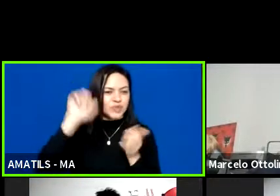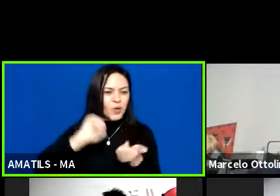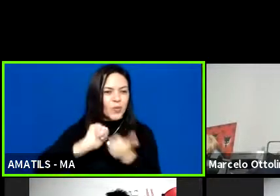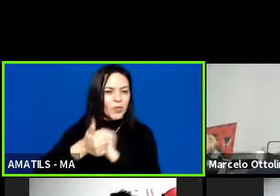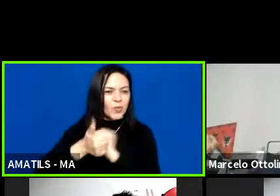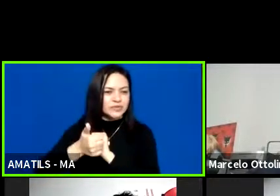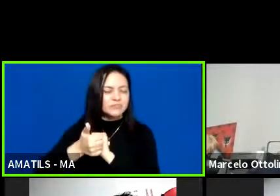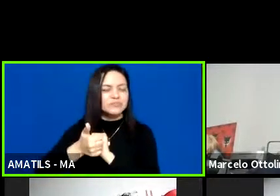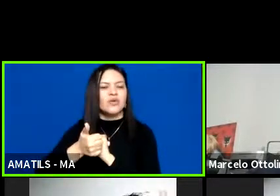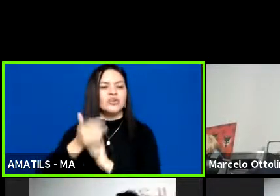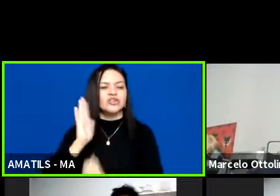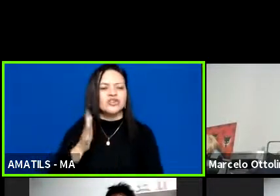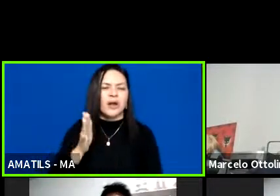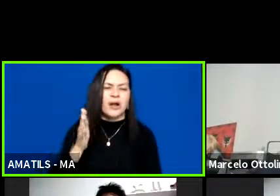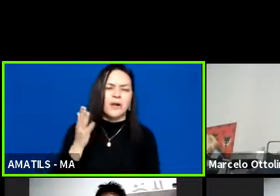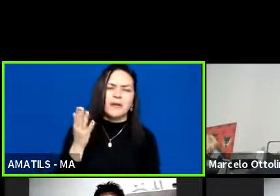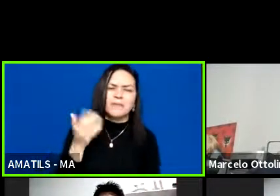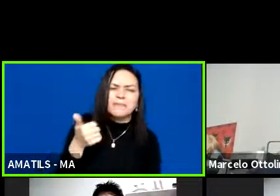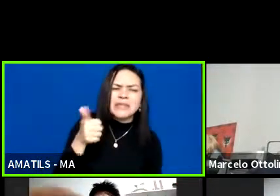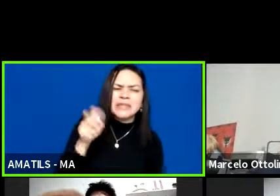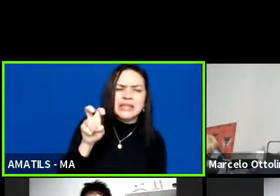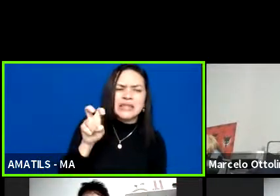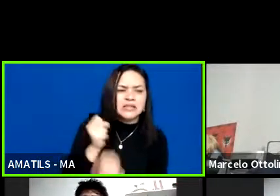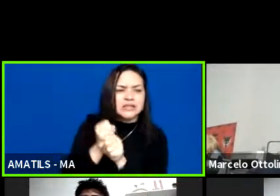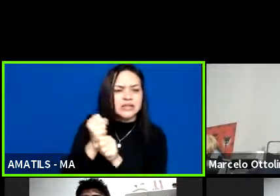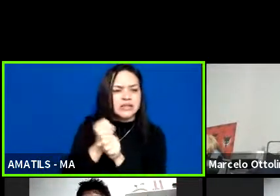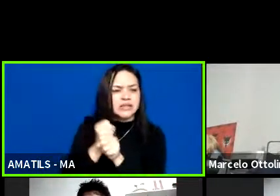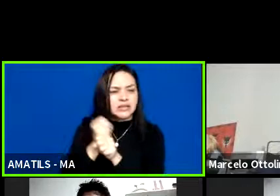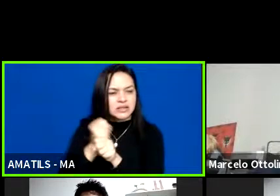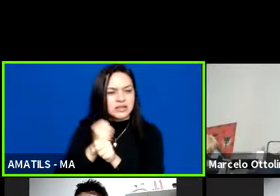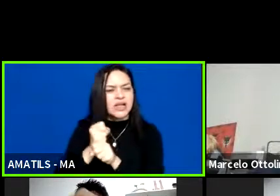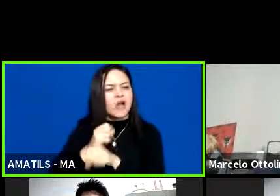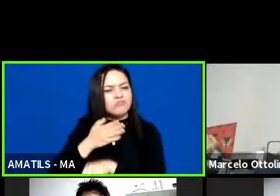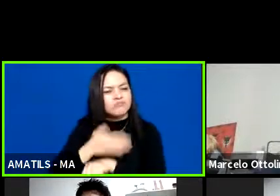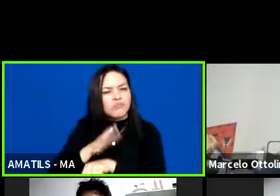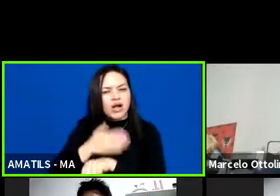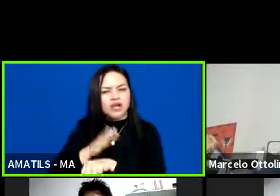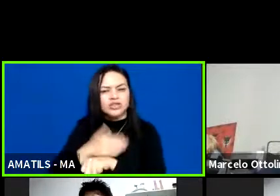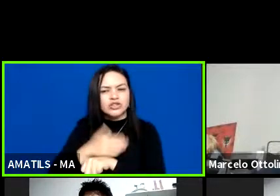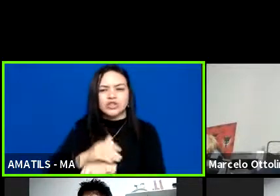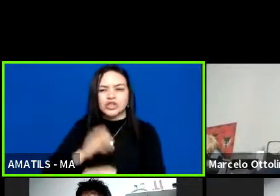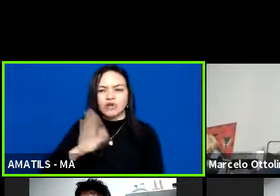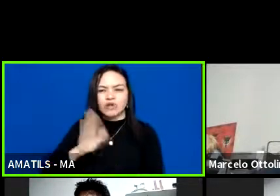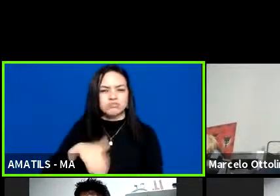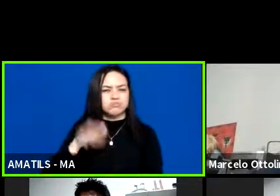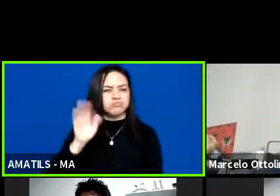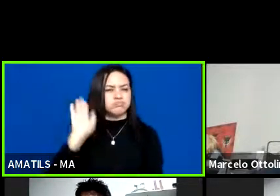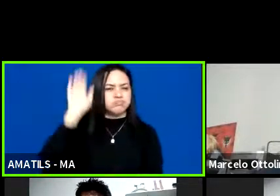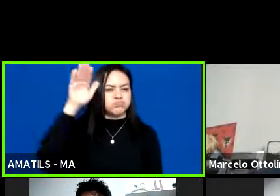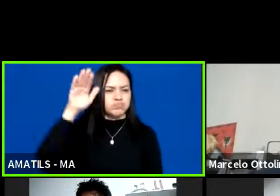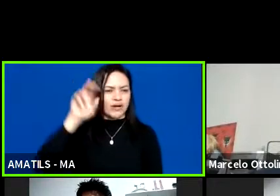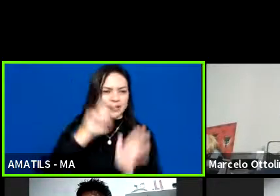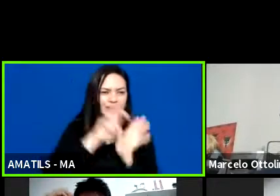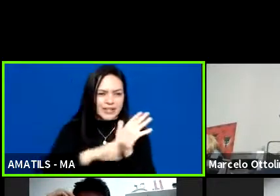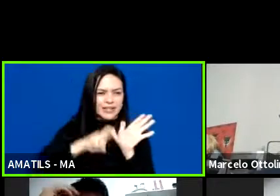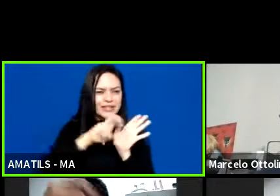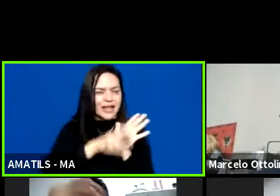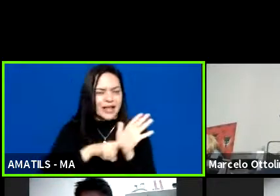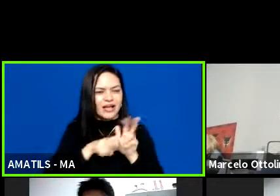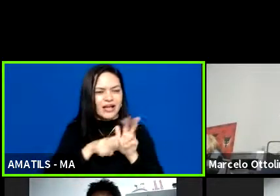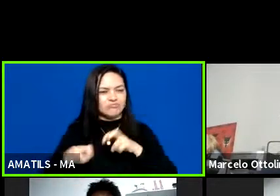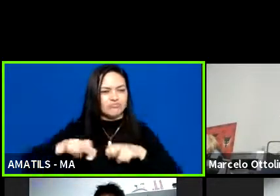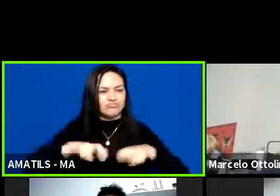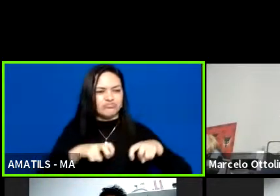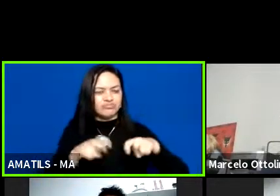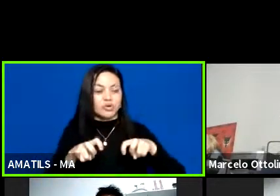Há mais ou menos 15 anos que a gente pratica o basquete em cadeira de roda. Durante todos esses anos, nós tivemos um grande